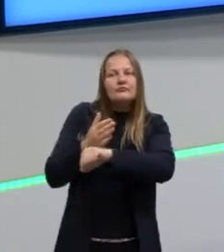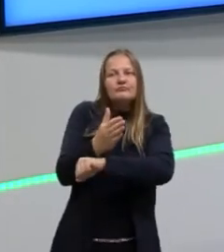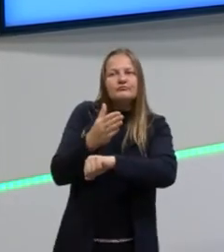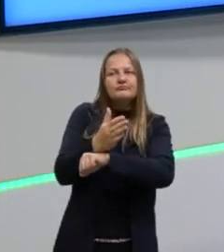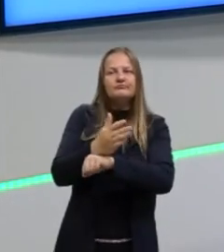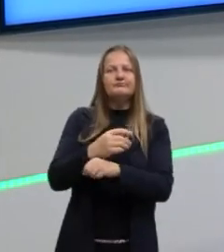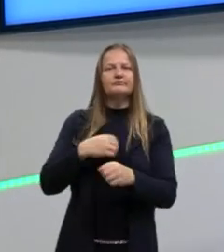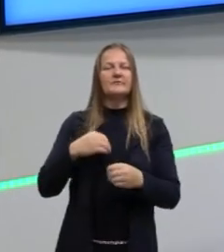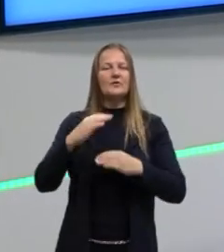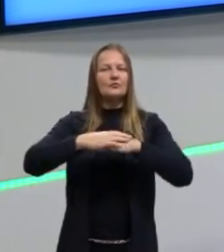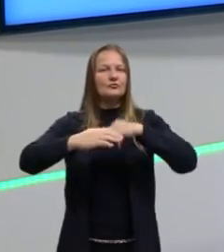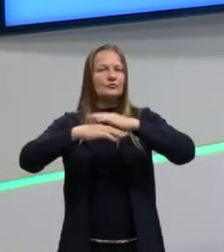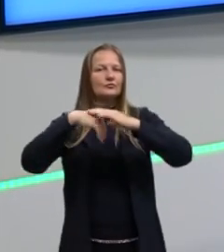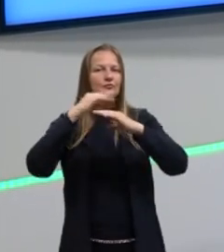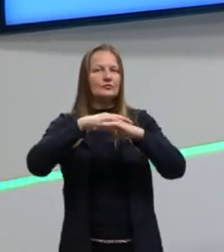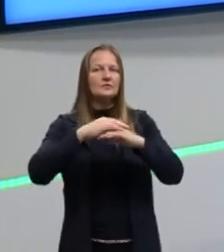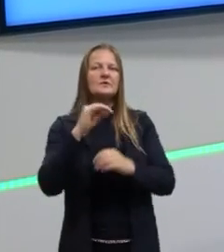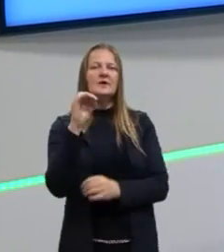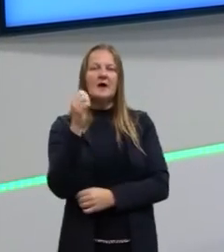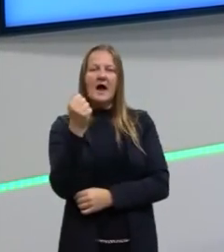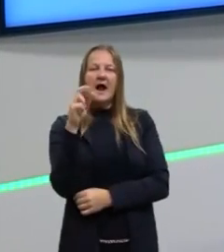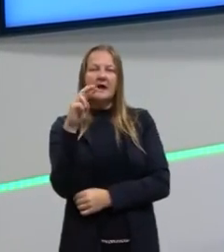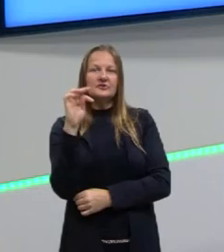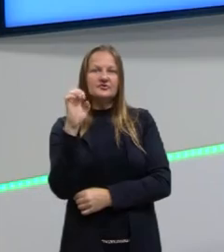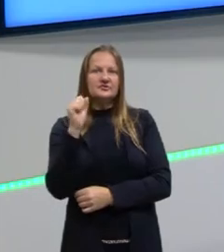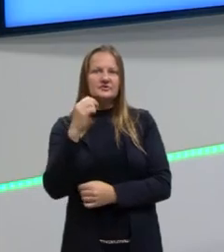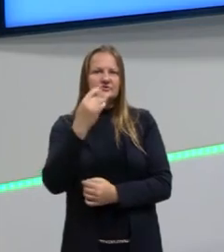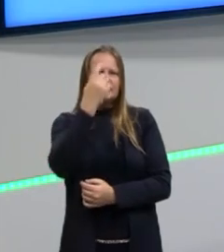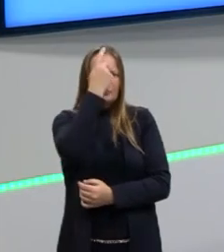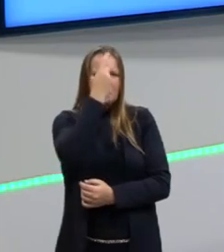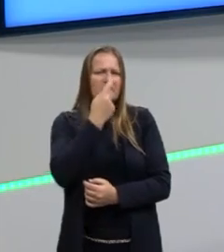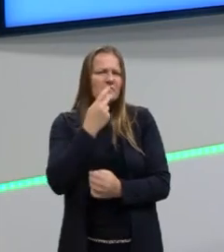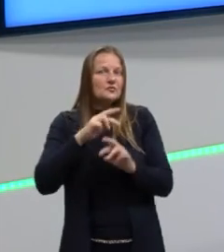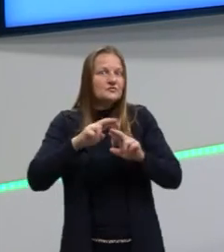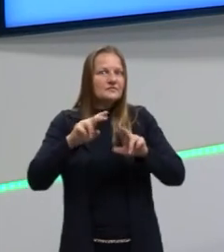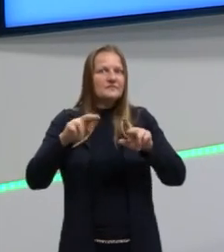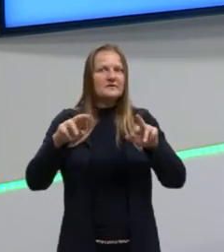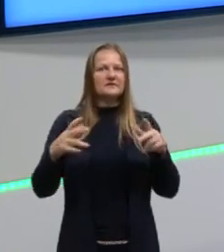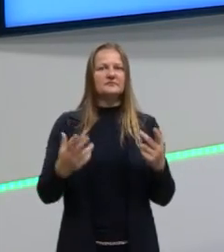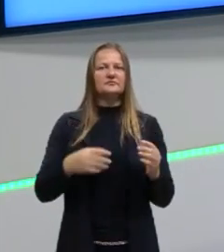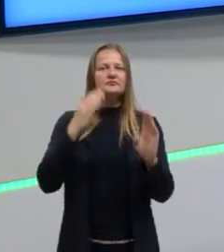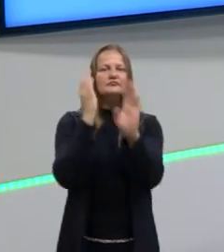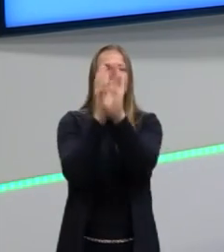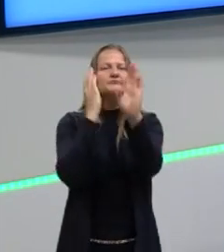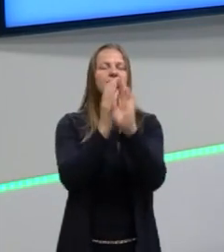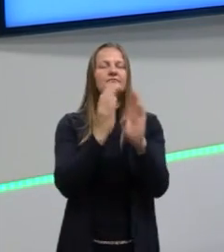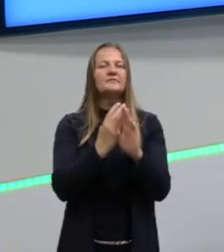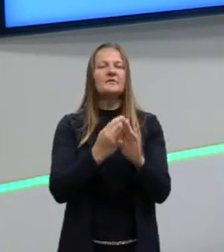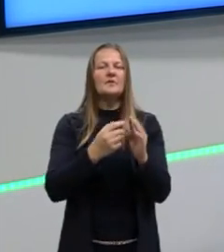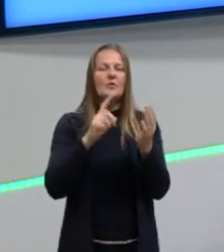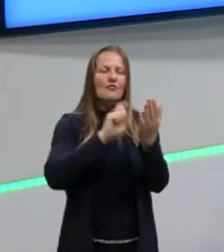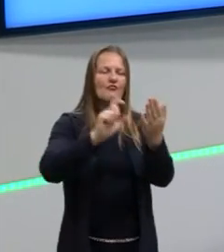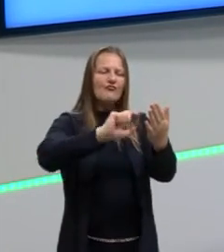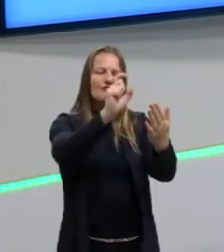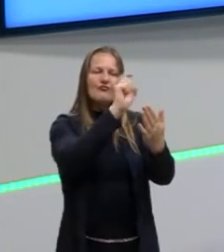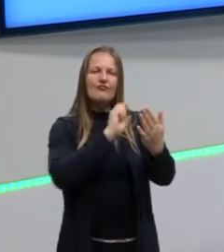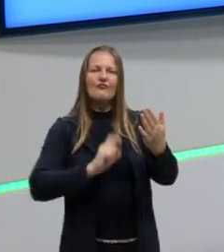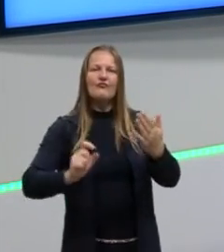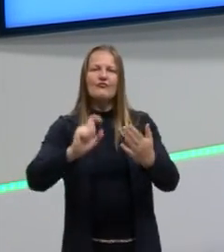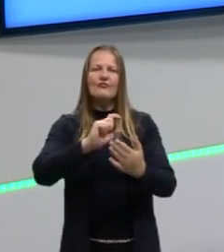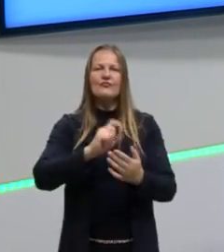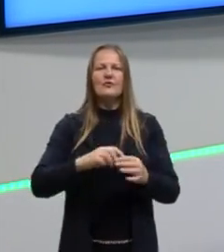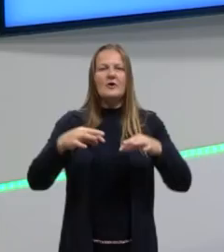a instalação artística, nós começamos a encontrar o grafite, a técnica do